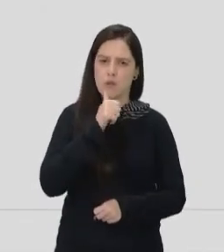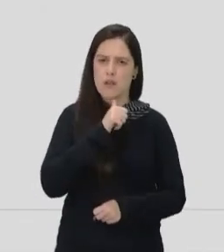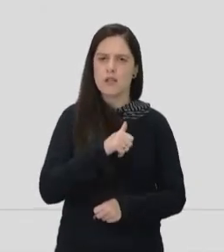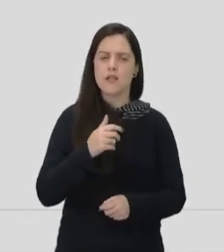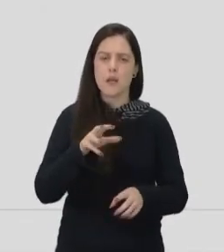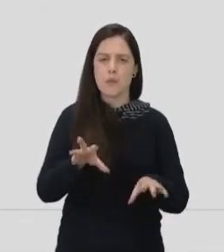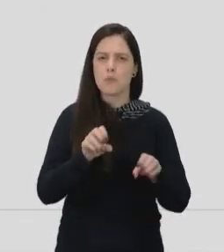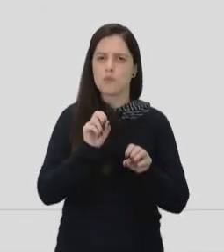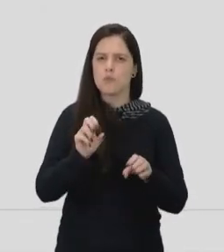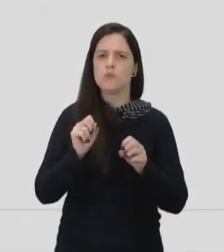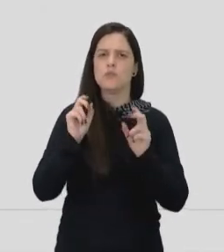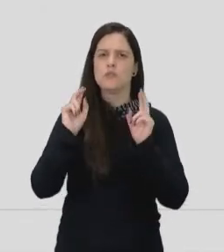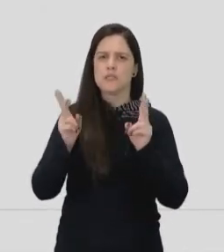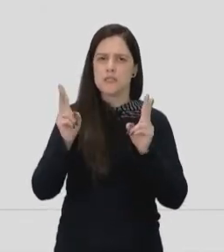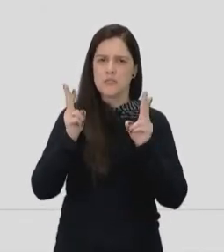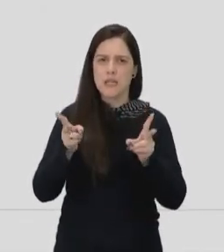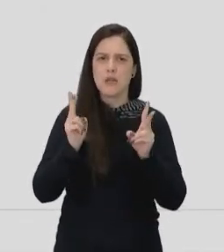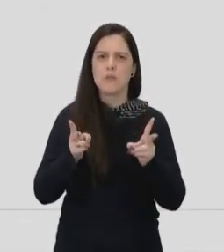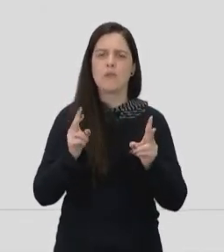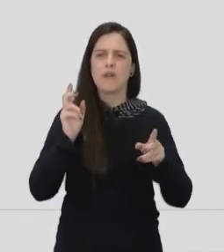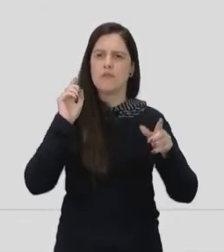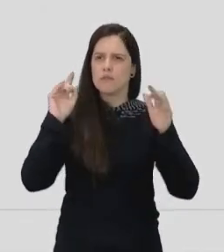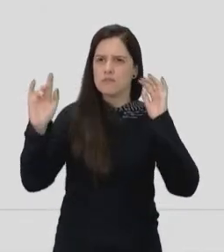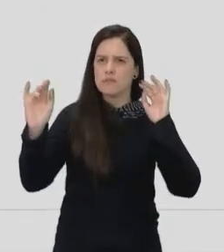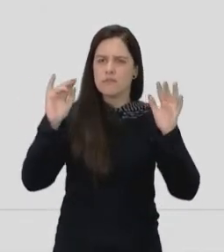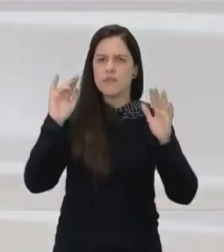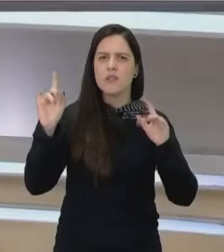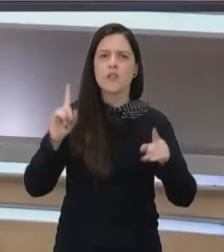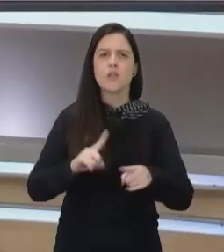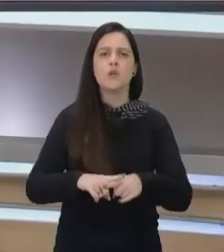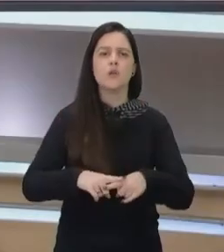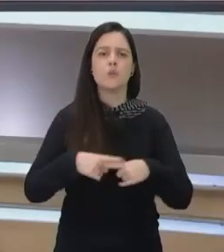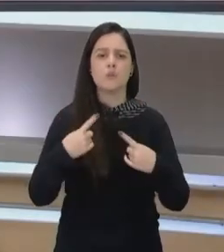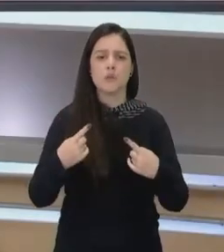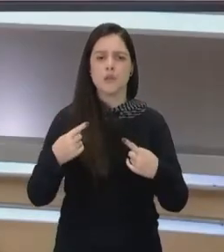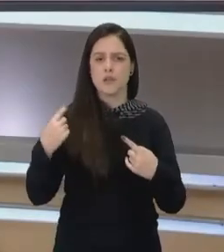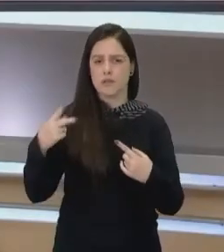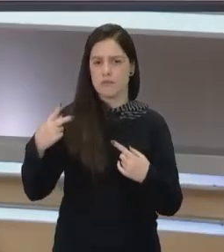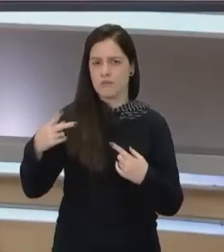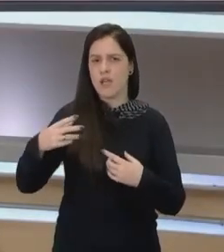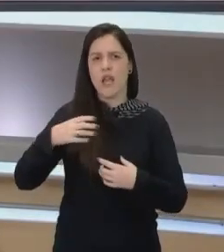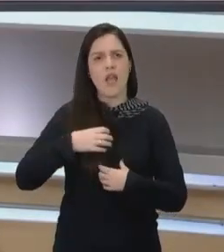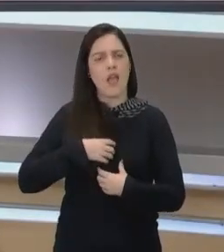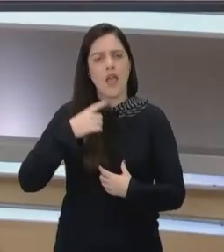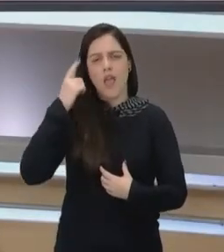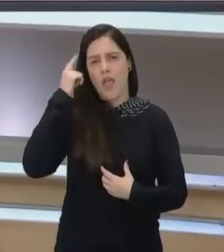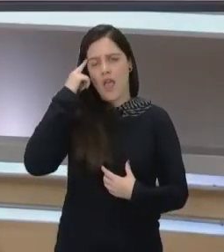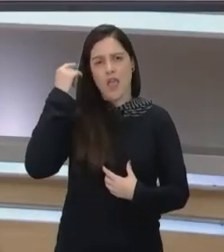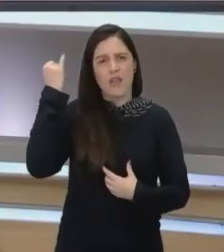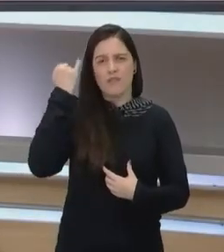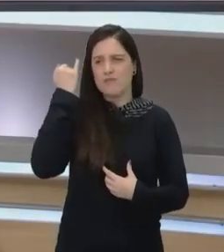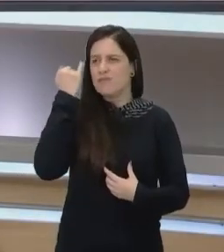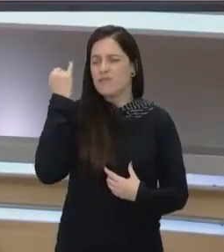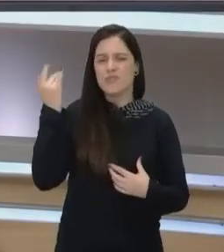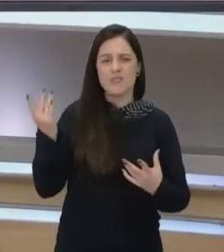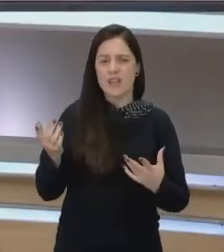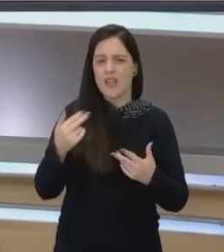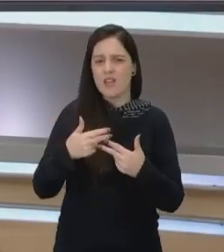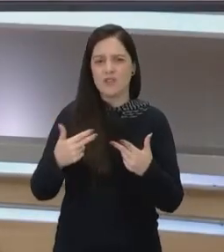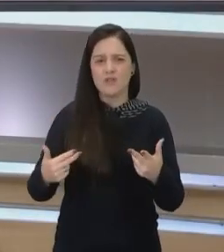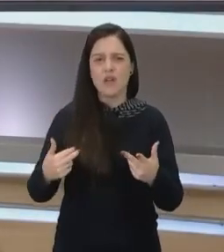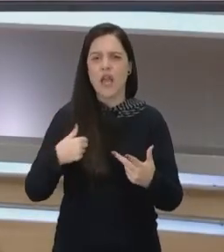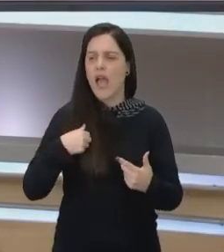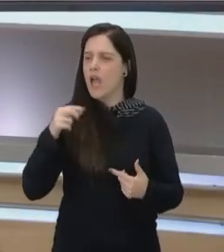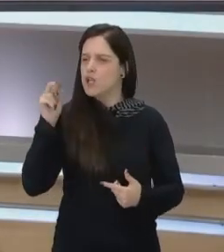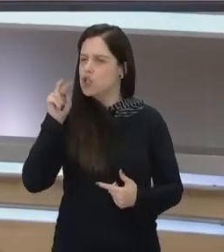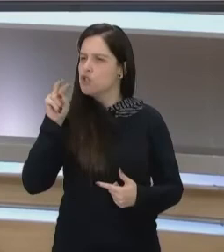buscam sempre parceiros violentos. Porque isso tá na subjetividade dela. É inconsciente. Não é que ela procura porque ela quer. Ah,